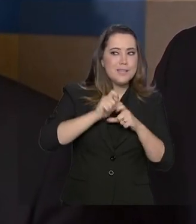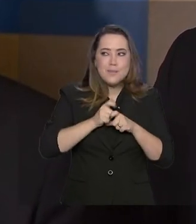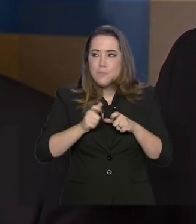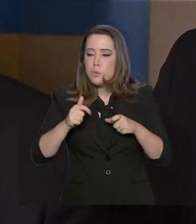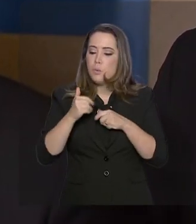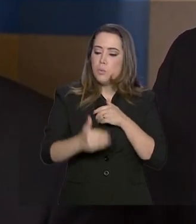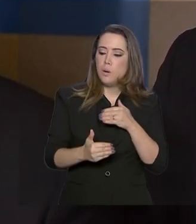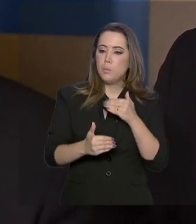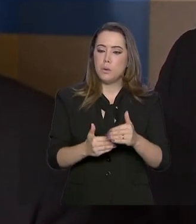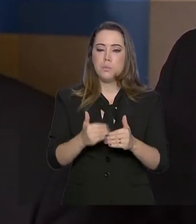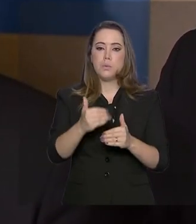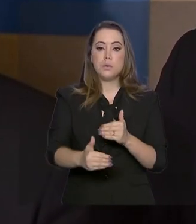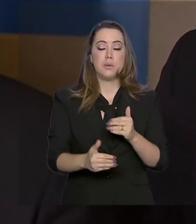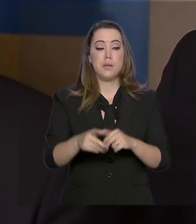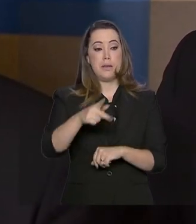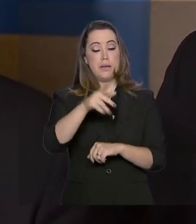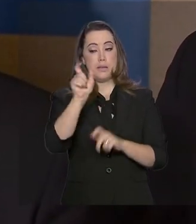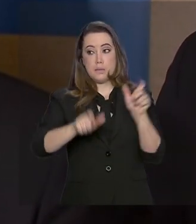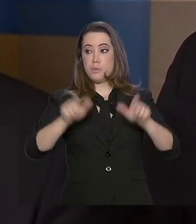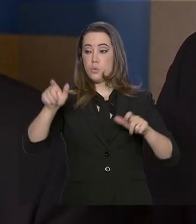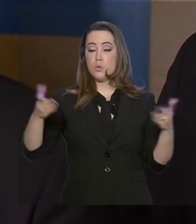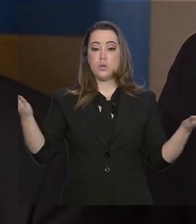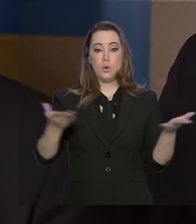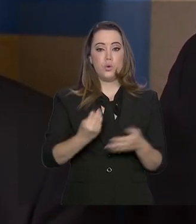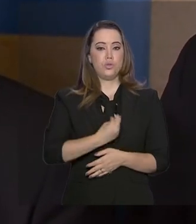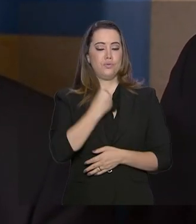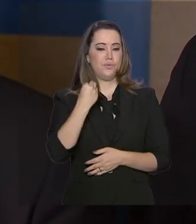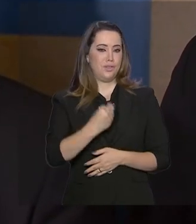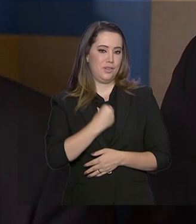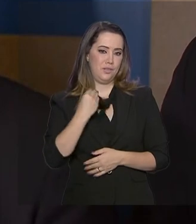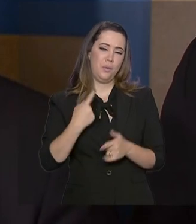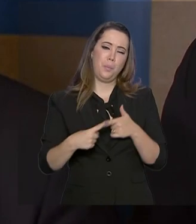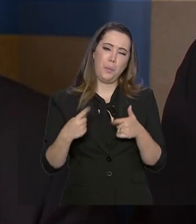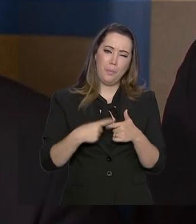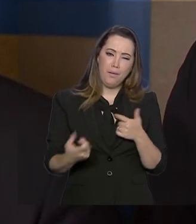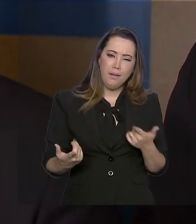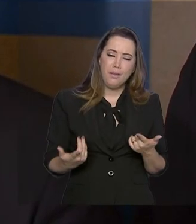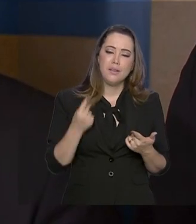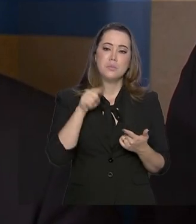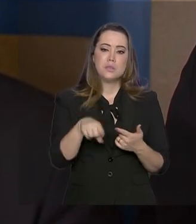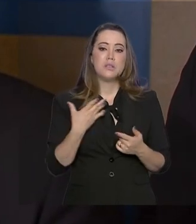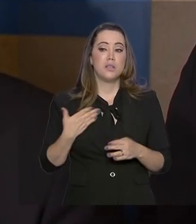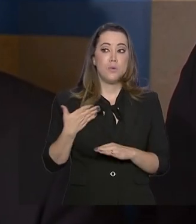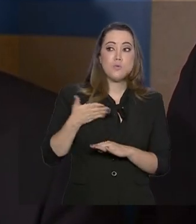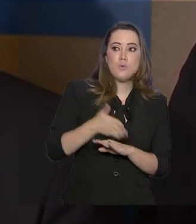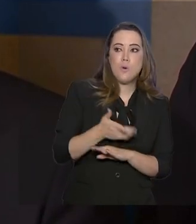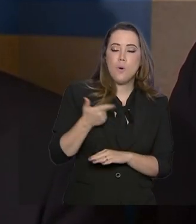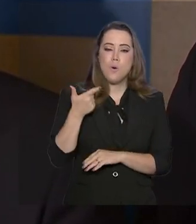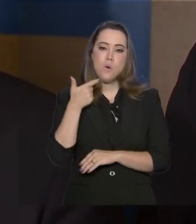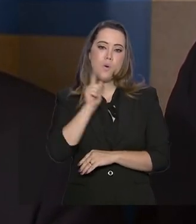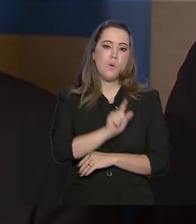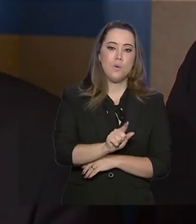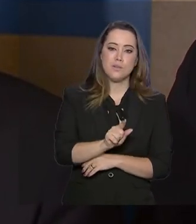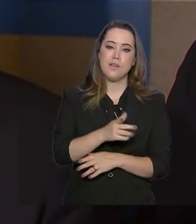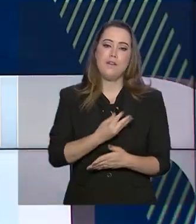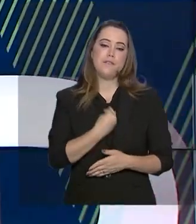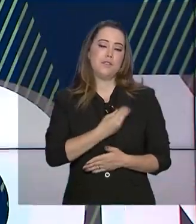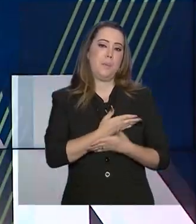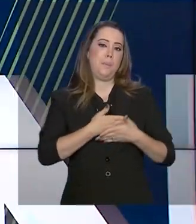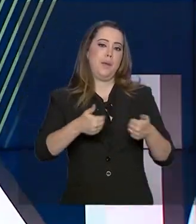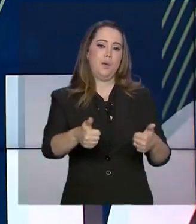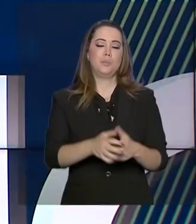avança e aquelas pessoas que hoje vivem em situação difícil terão acesso a uma vida melhor.